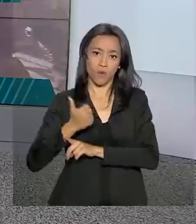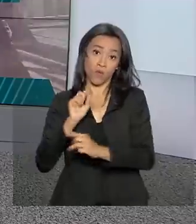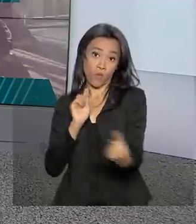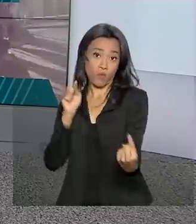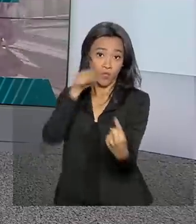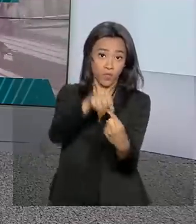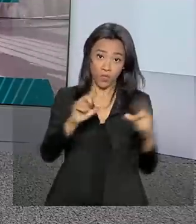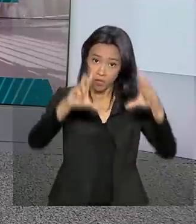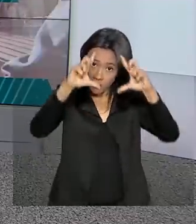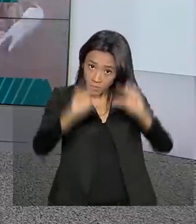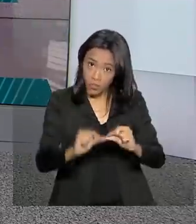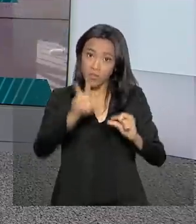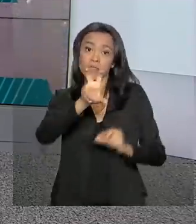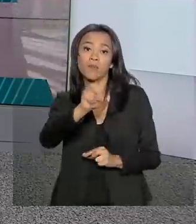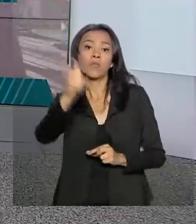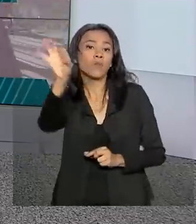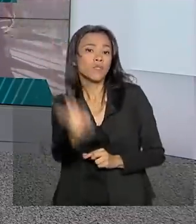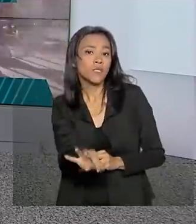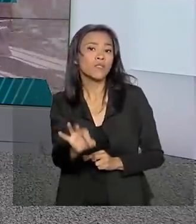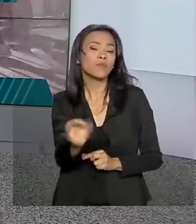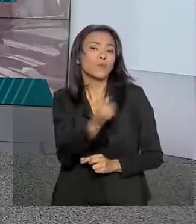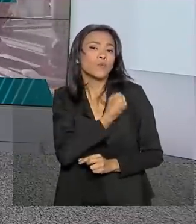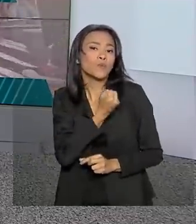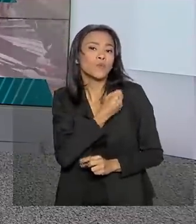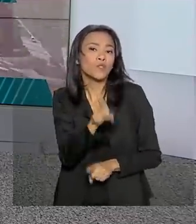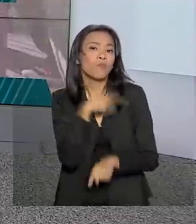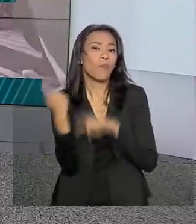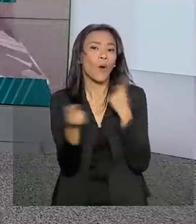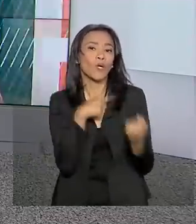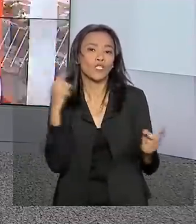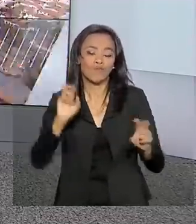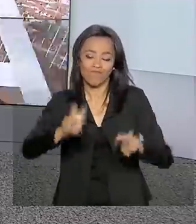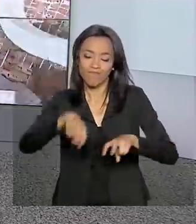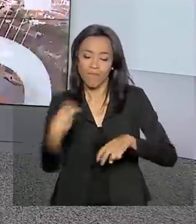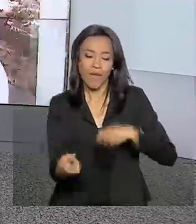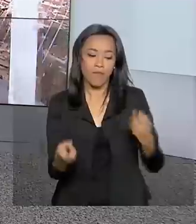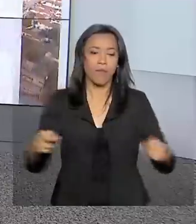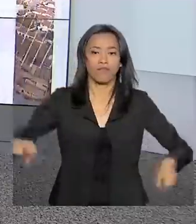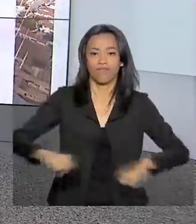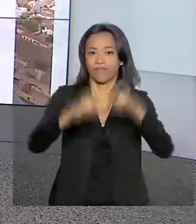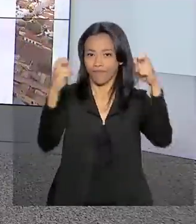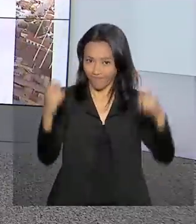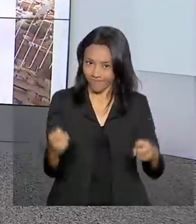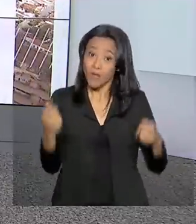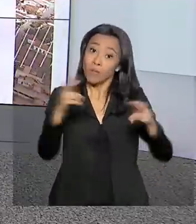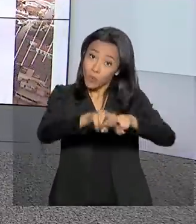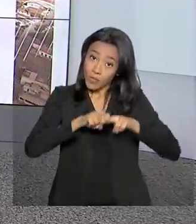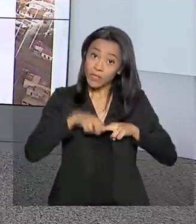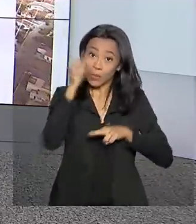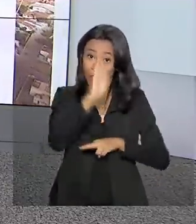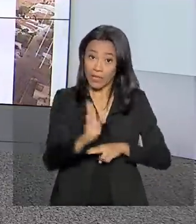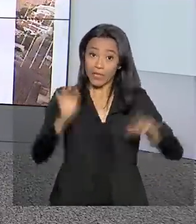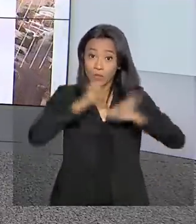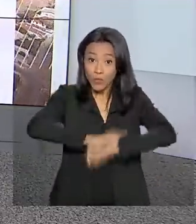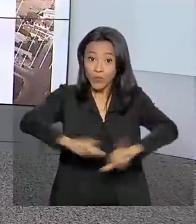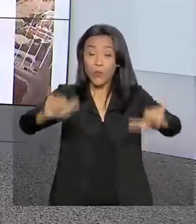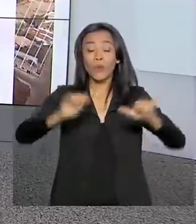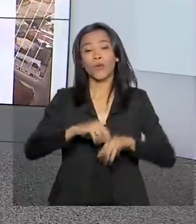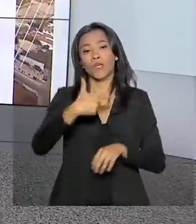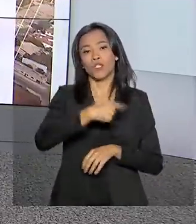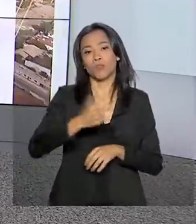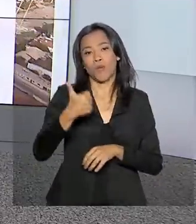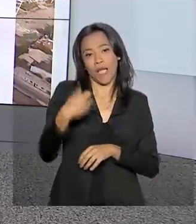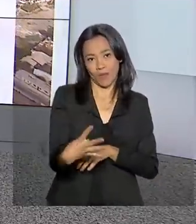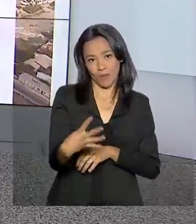em 50% o número de mortes no trânsito. Com essa intenção, o Brasil lançou em 2014 o Maio Amarelo. A